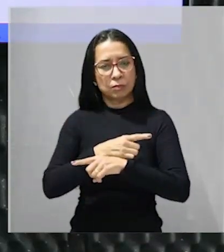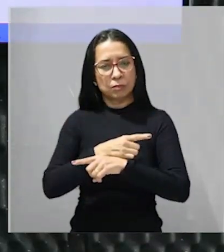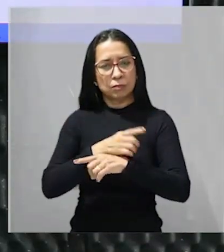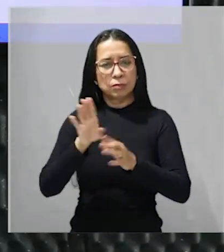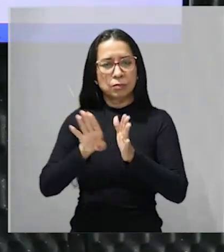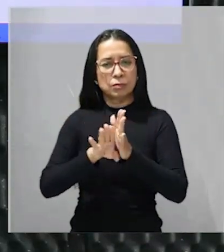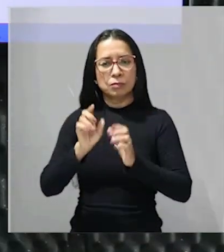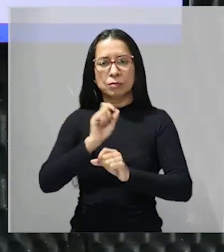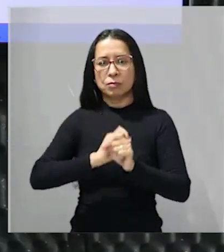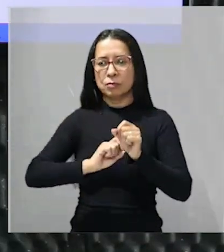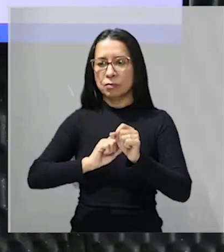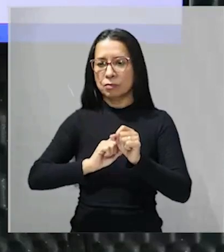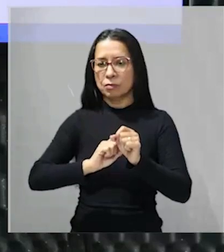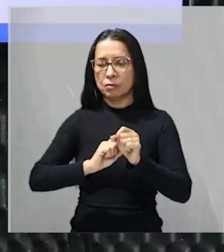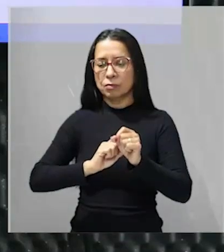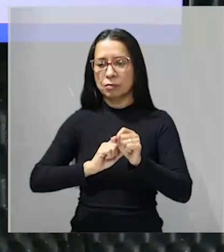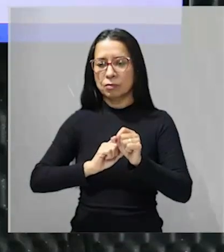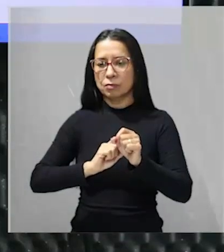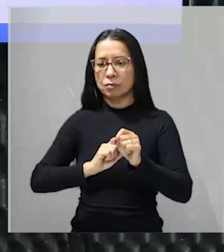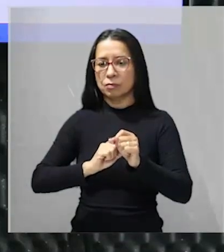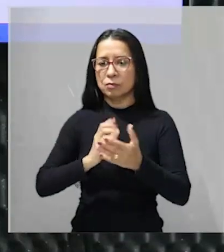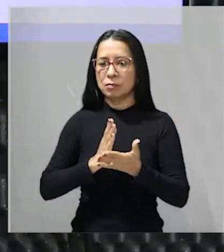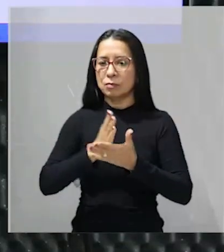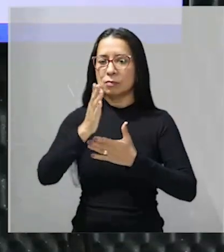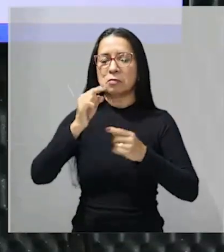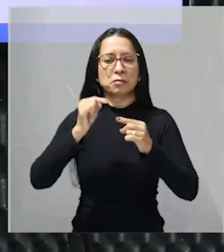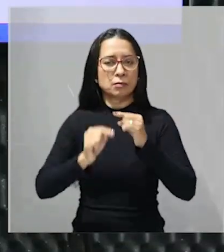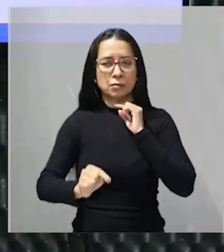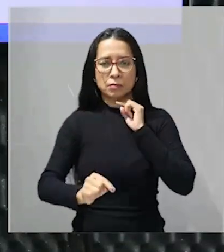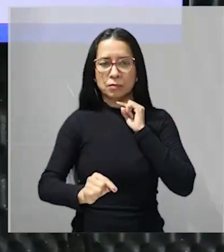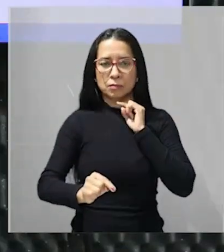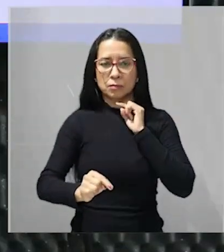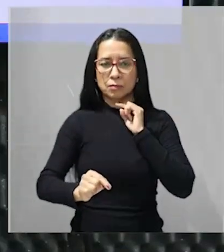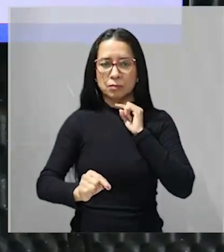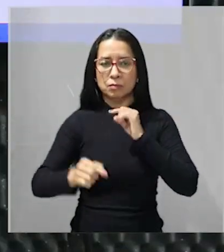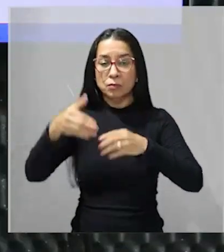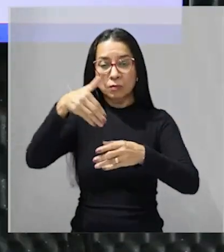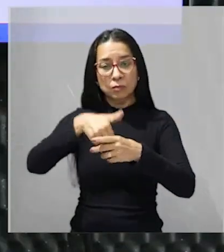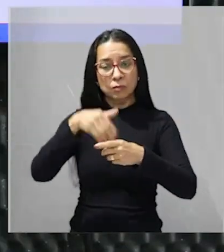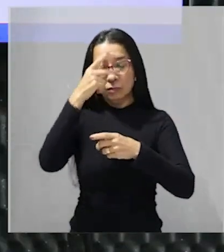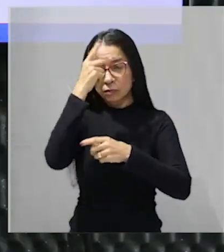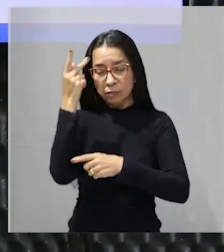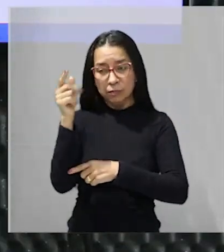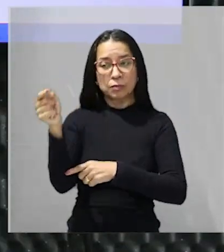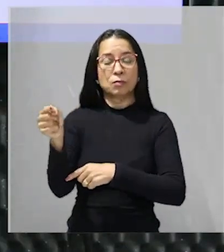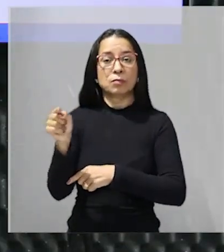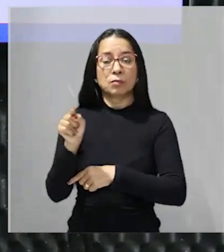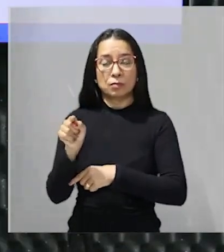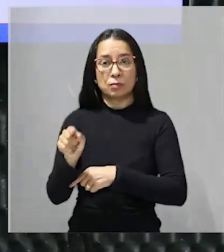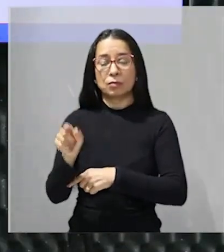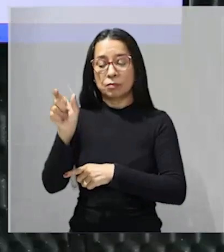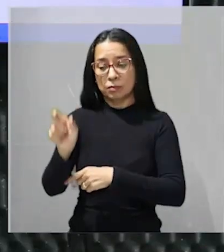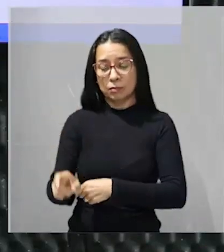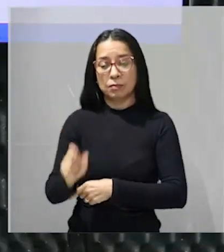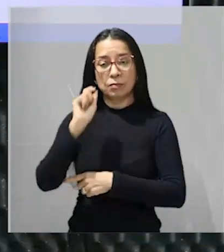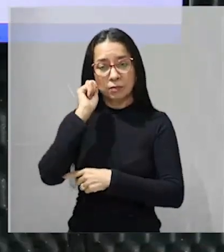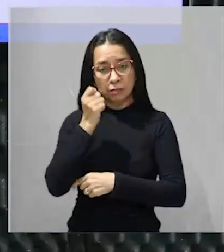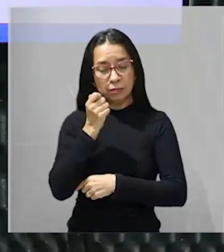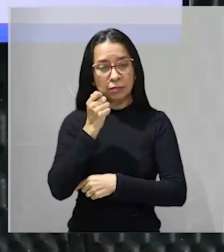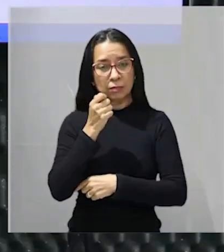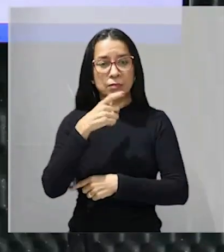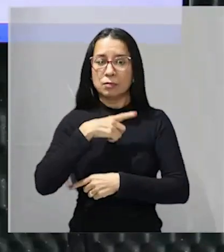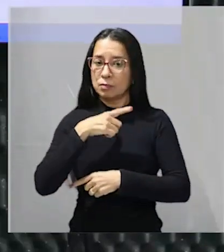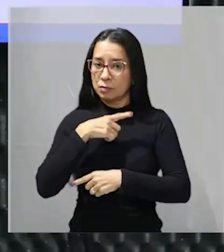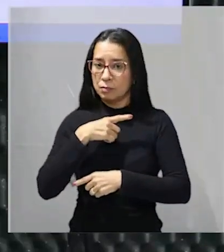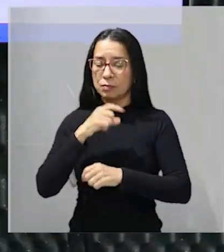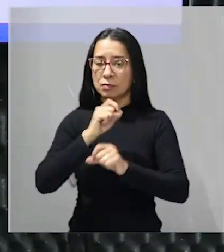o voto para negro e casamentos por exemplo bi-raciais só para que você possa ter ideia ele tinha inclusive até fazenda